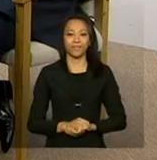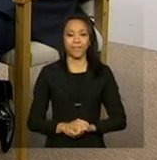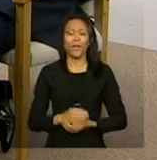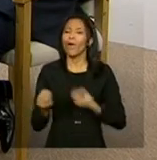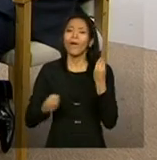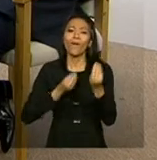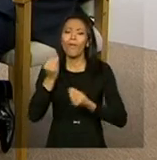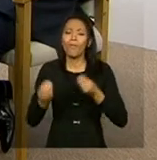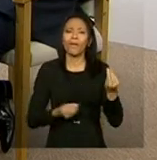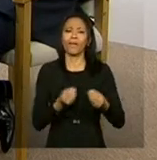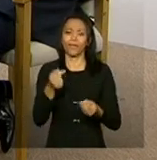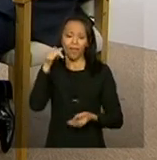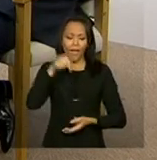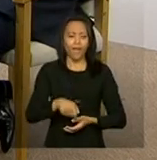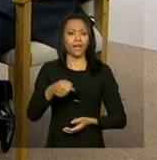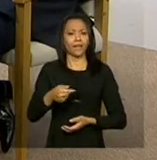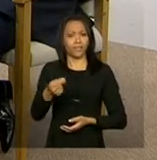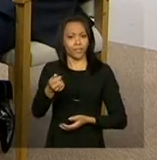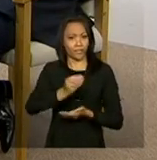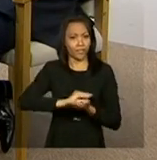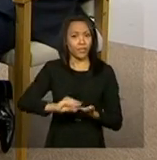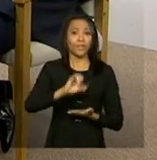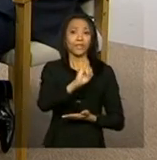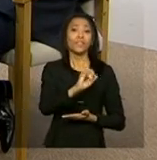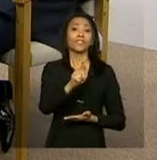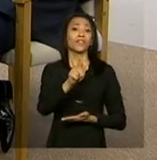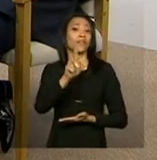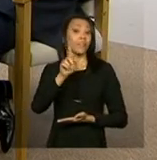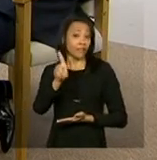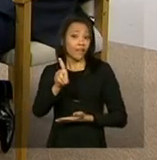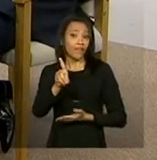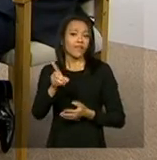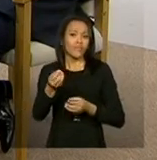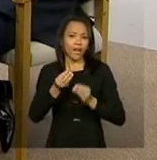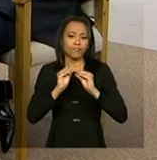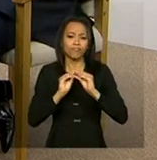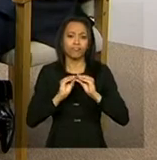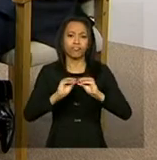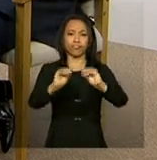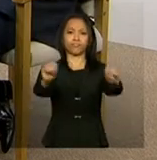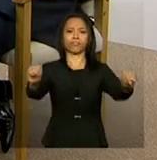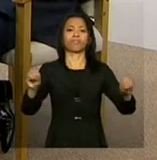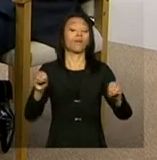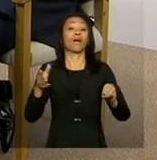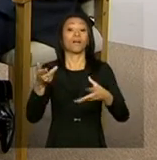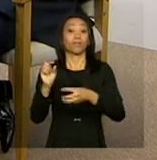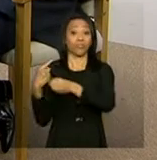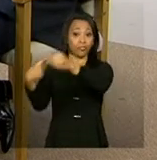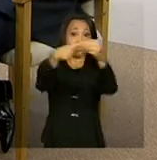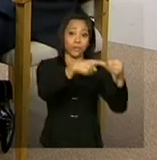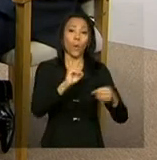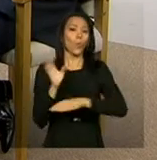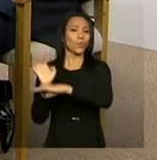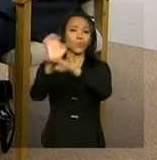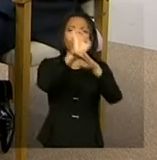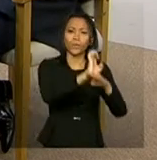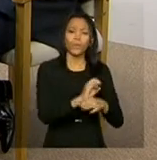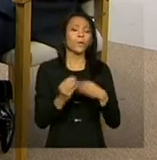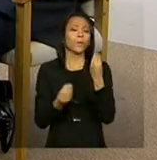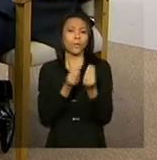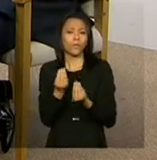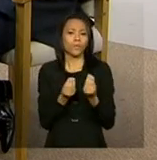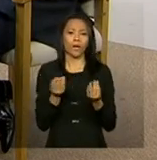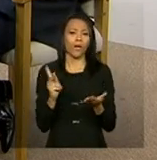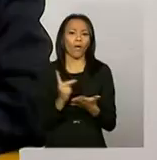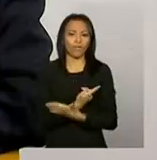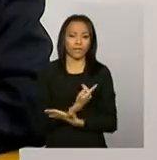como é que esses recursos do IGD entram no orçamento do município ou do Estado? Eles entram como receita para os entes federados?